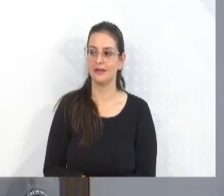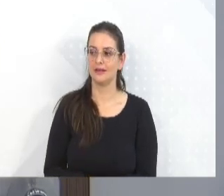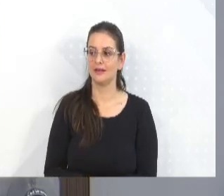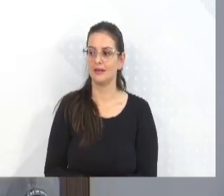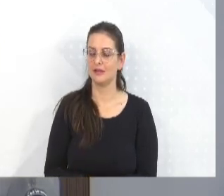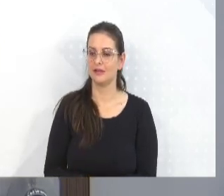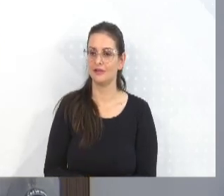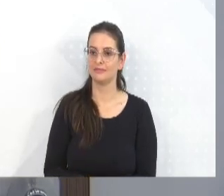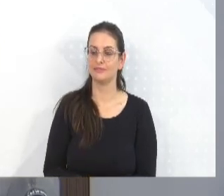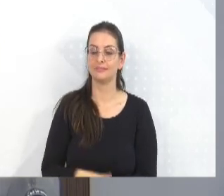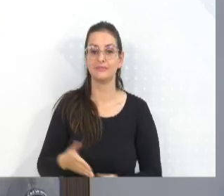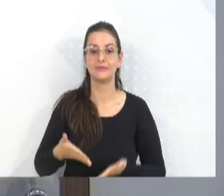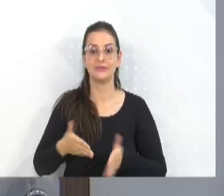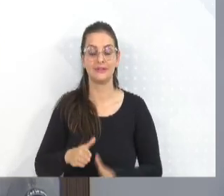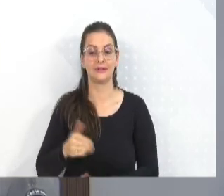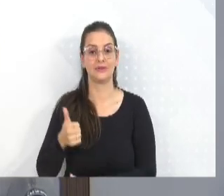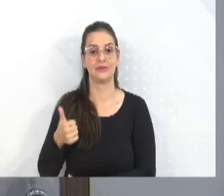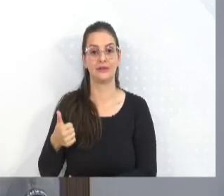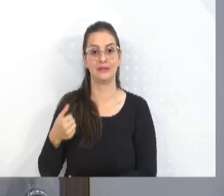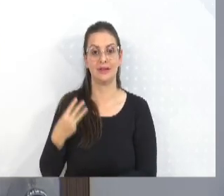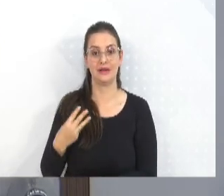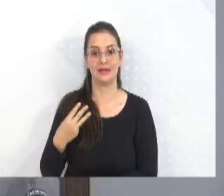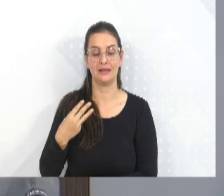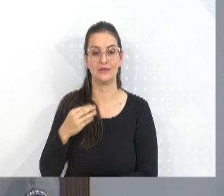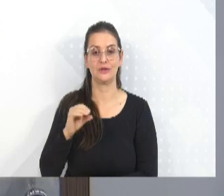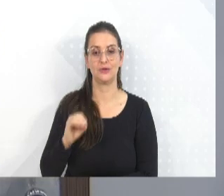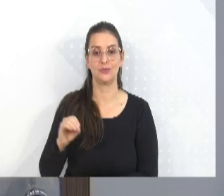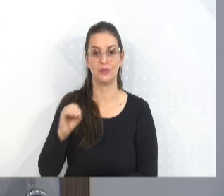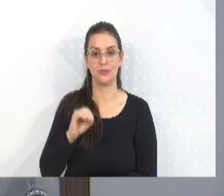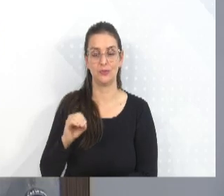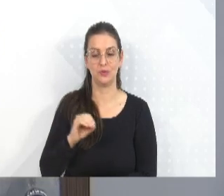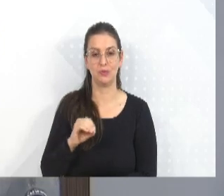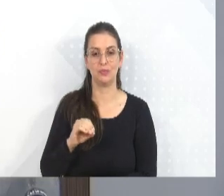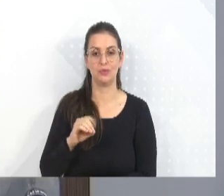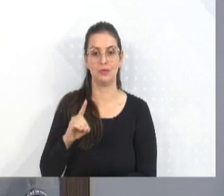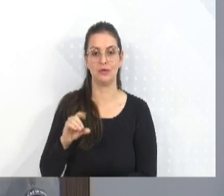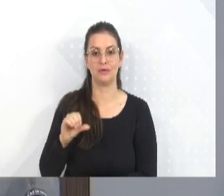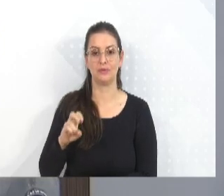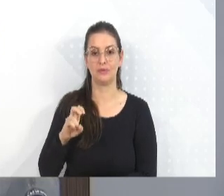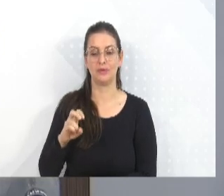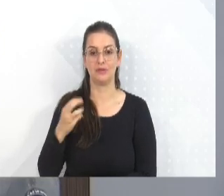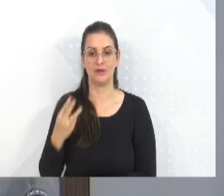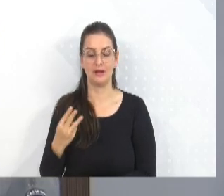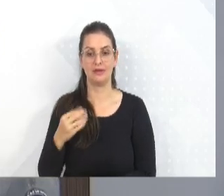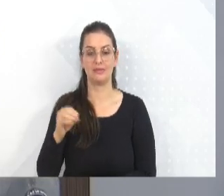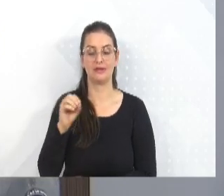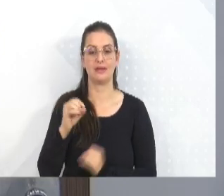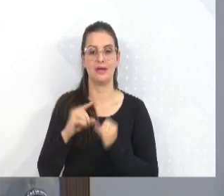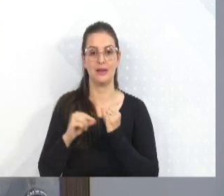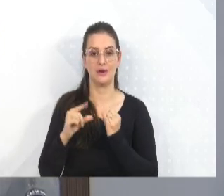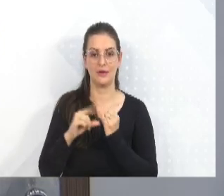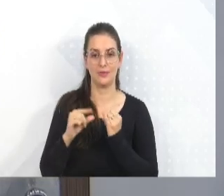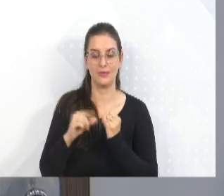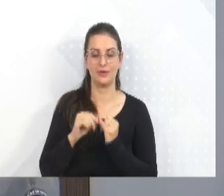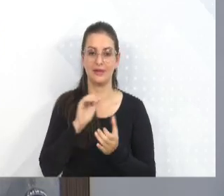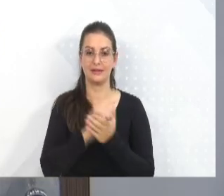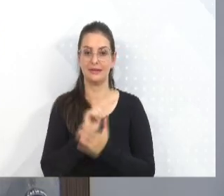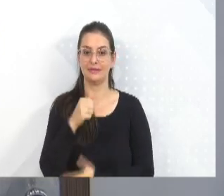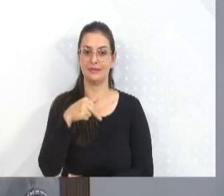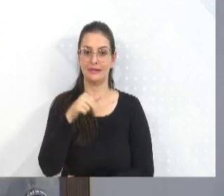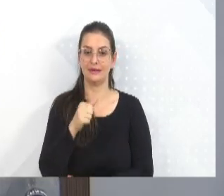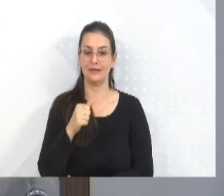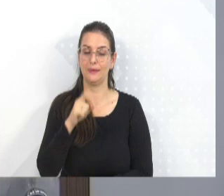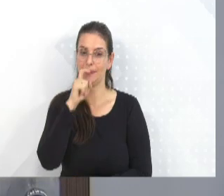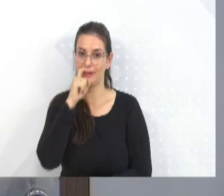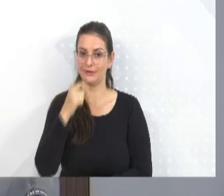que nasceu em 13 de outubro de 1956 no município de Lhota, reside há 50 anos em Blumenau, casado com a Sra. Ana Regina, pai